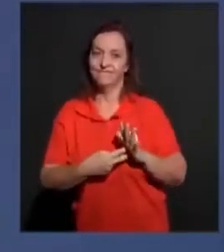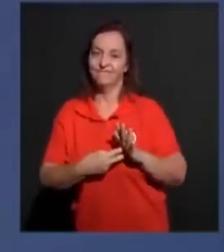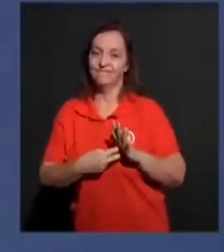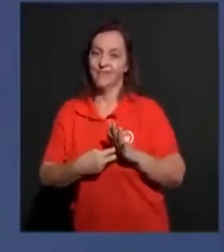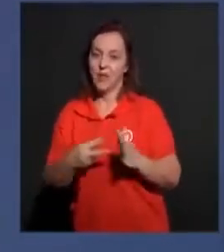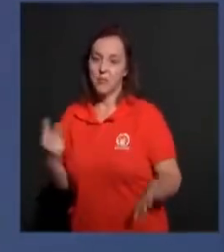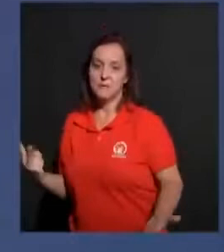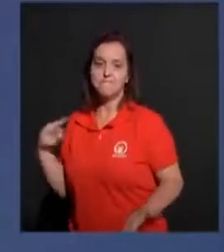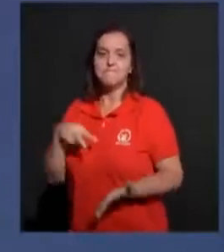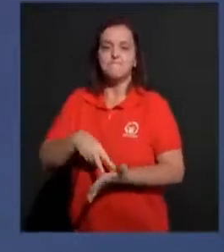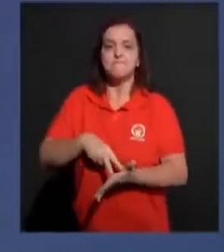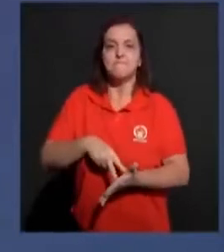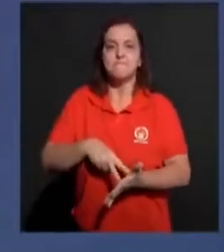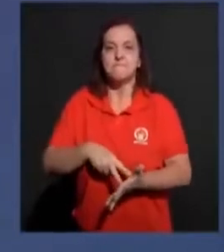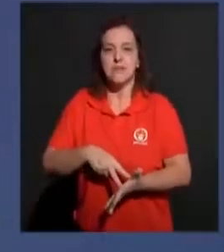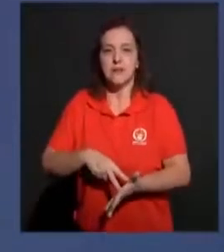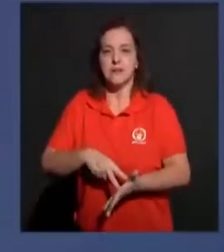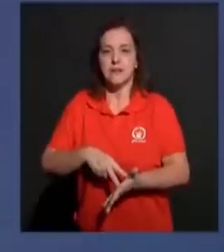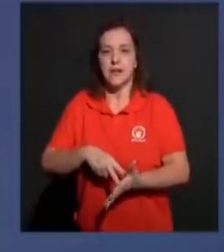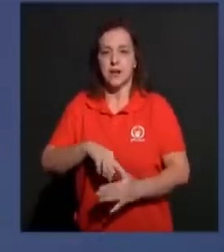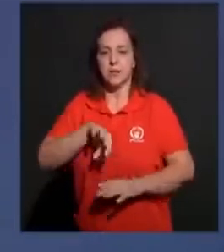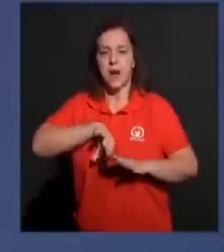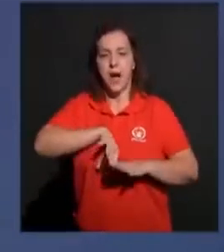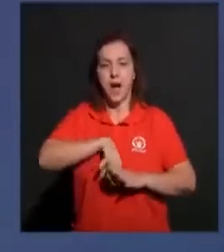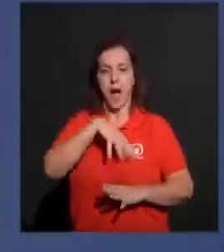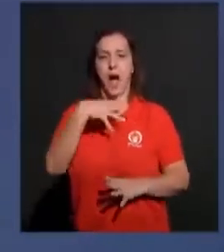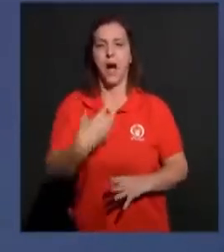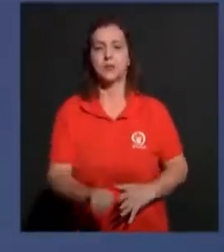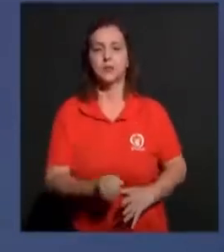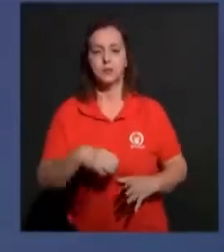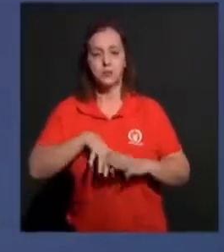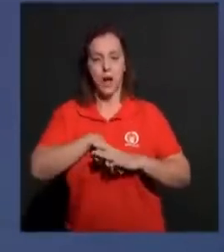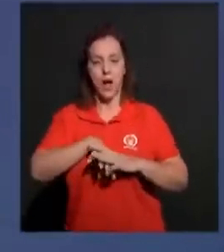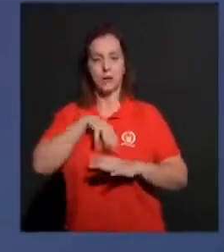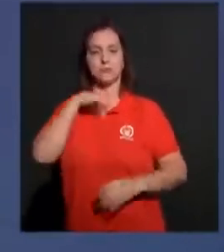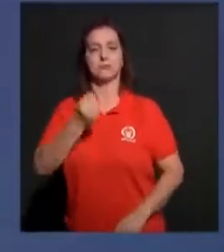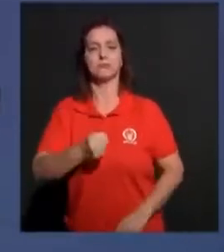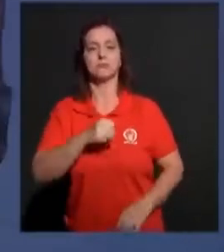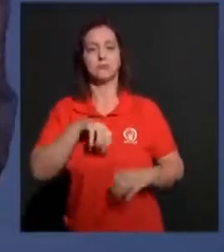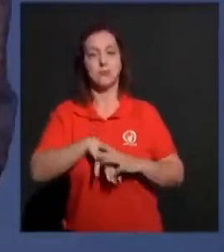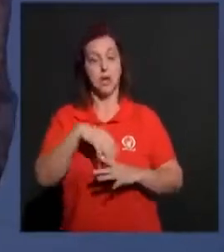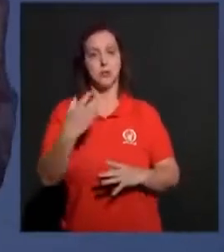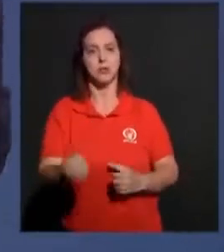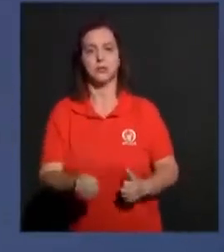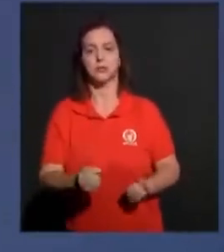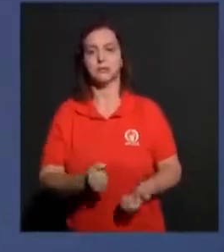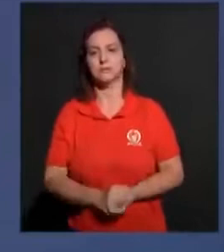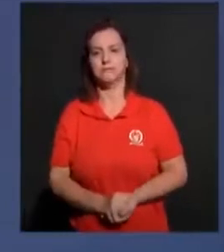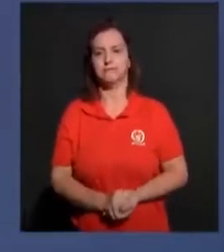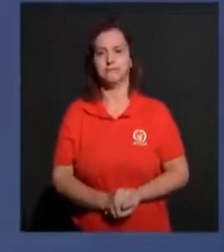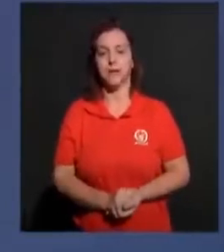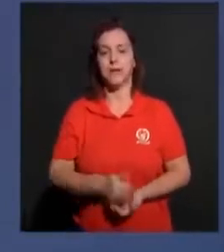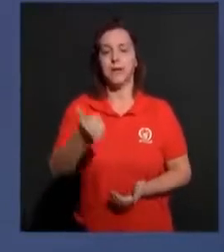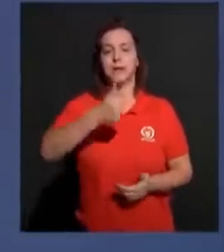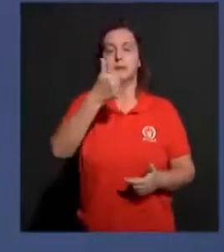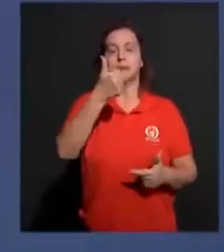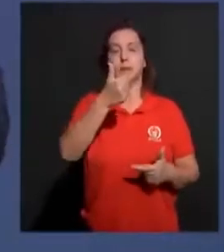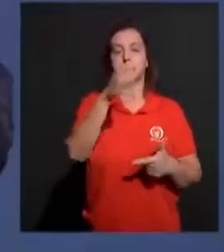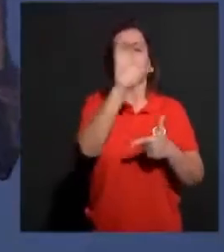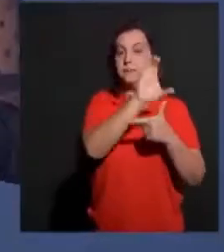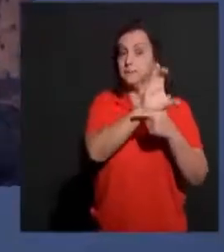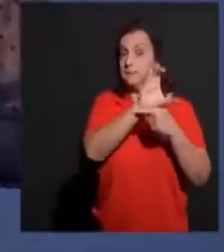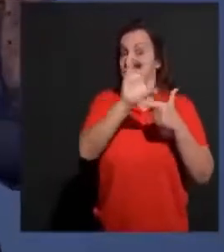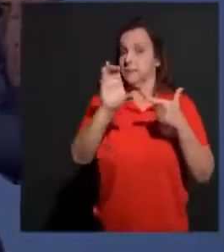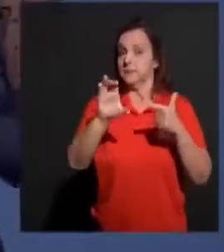postura. É uma atitude. Então, leia comigo o que está escrito em 1 Coríntios, capítulo